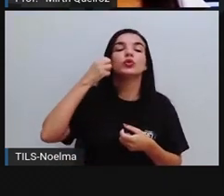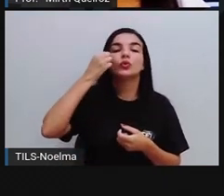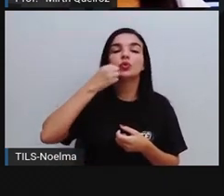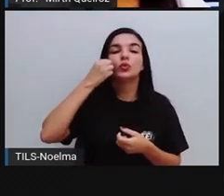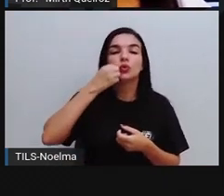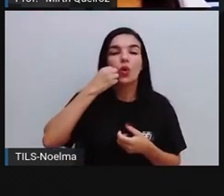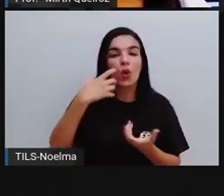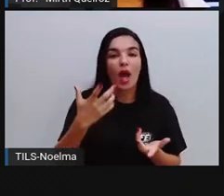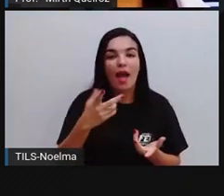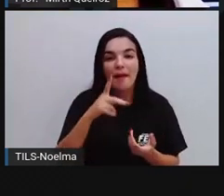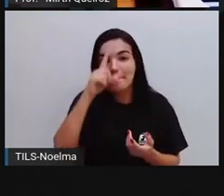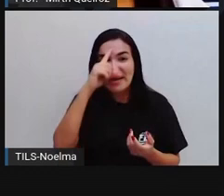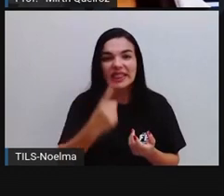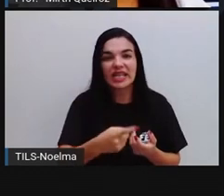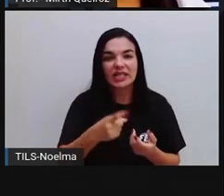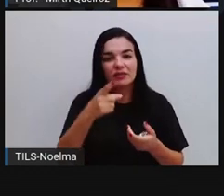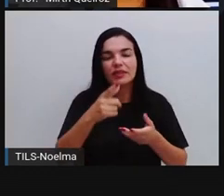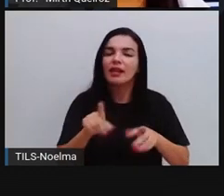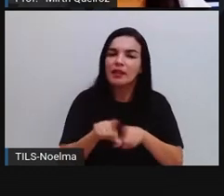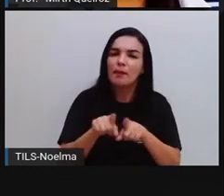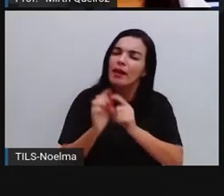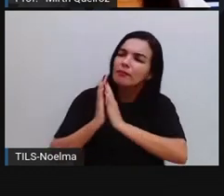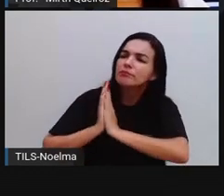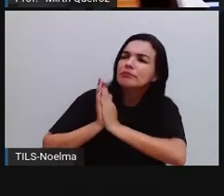tem... é apelativo, né,